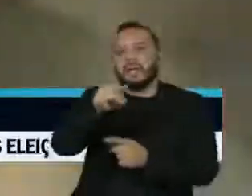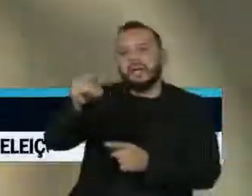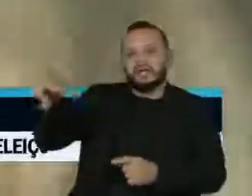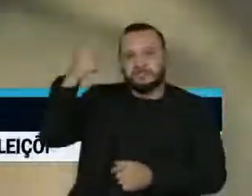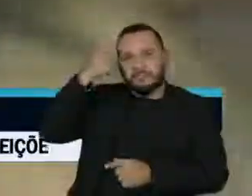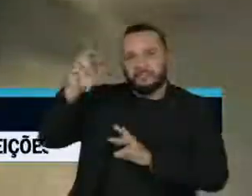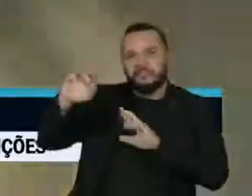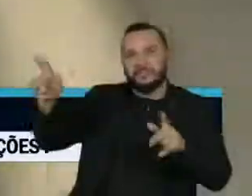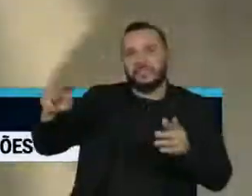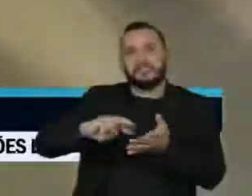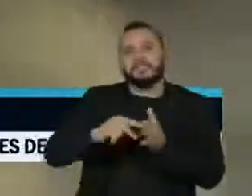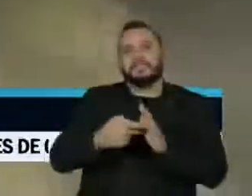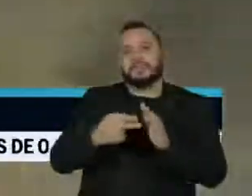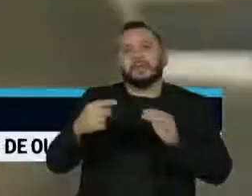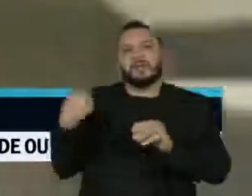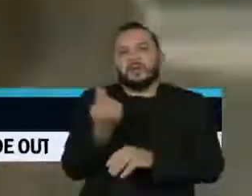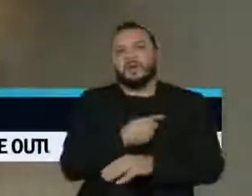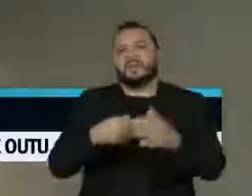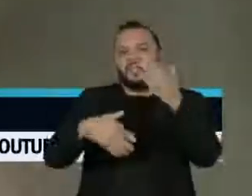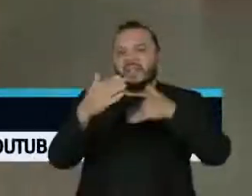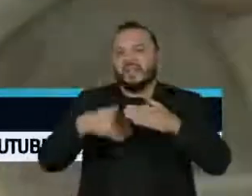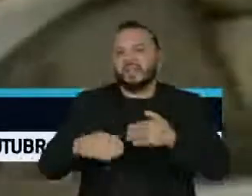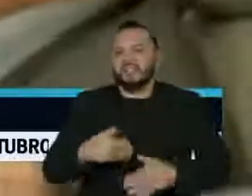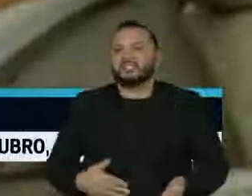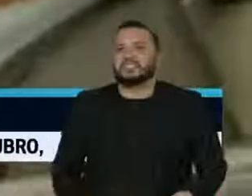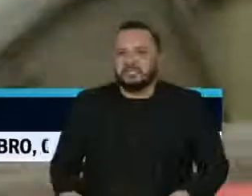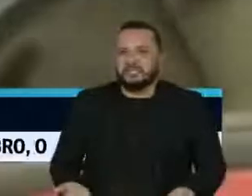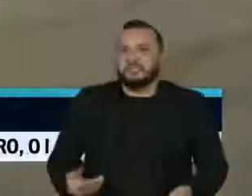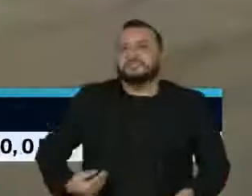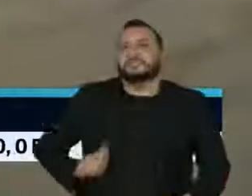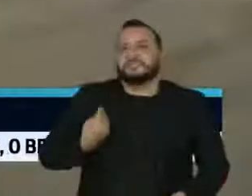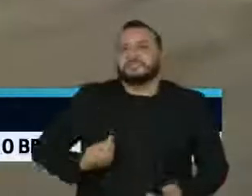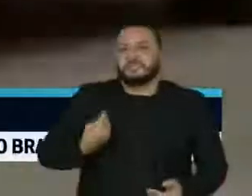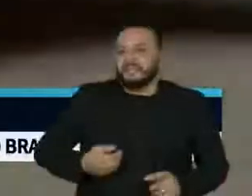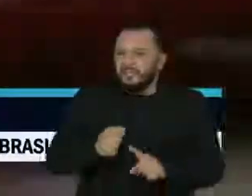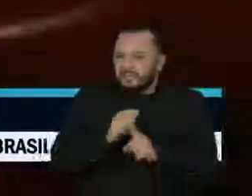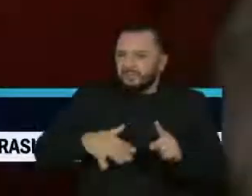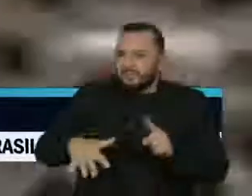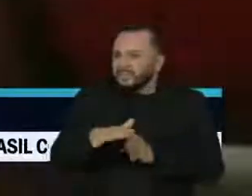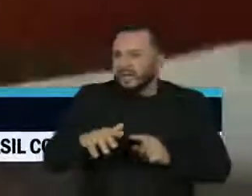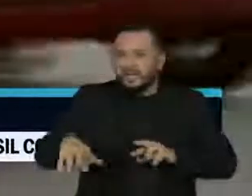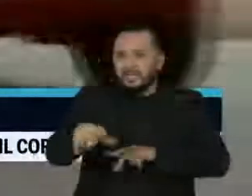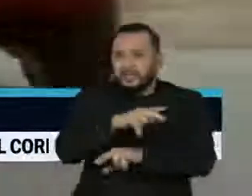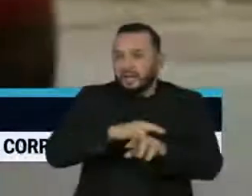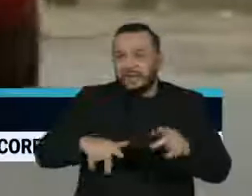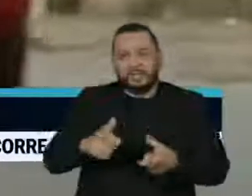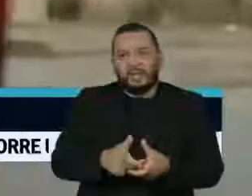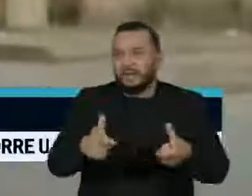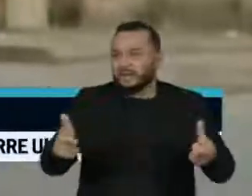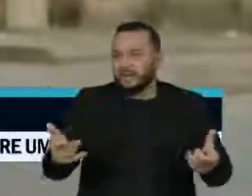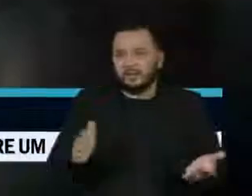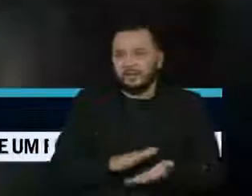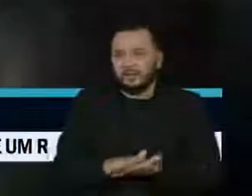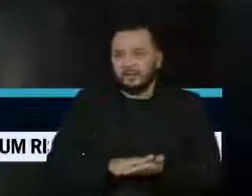a gente regredir, só faz a gente não viver numa sociedade que é diversa, que é ampla.